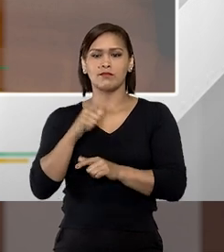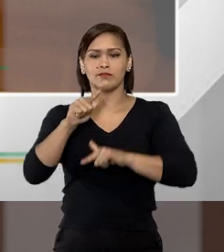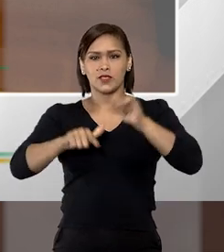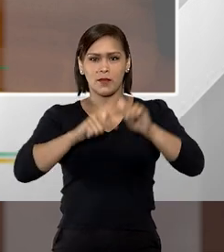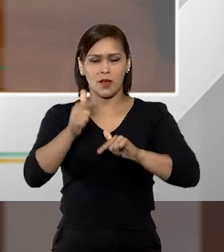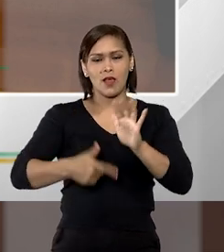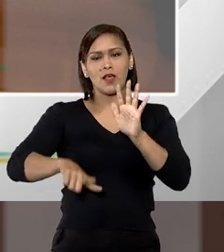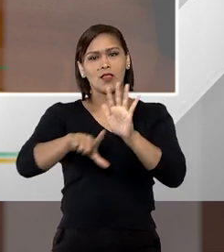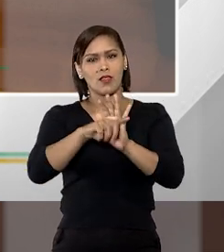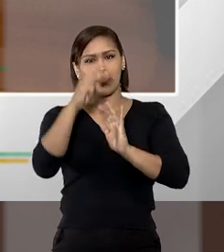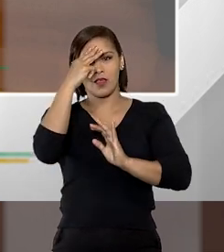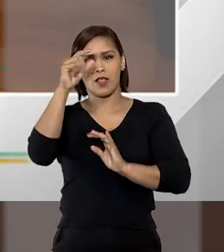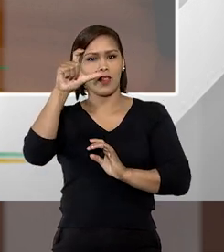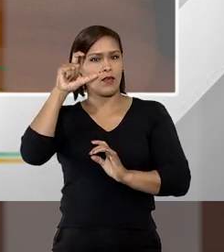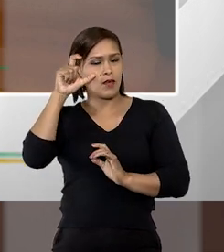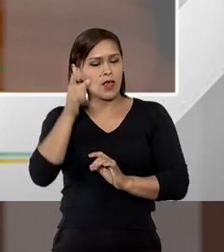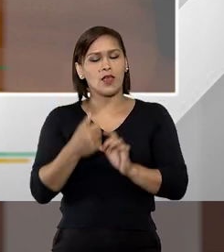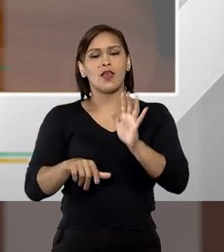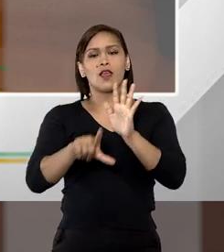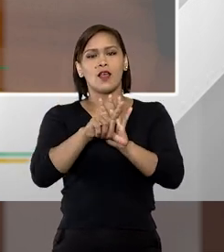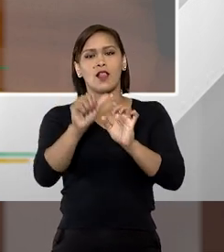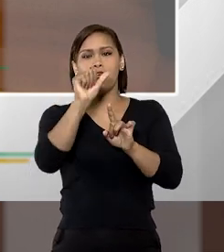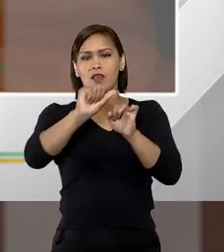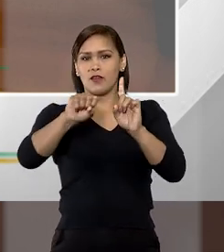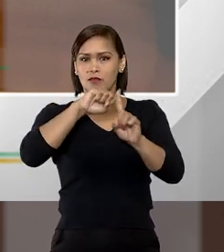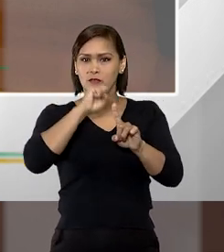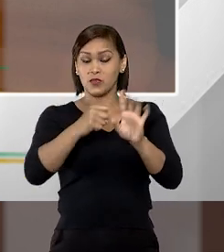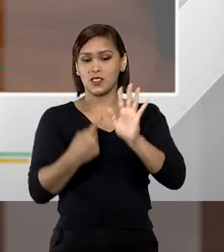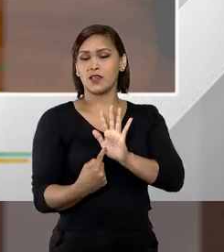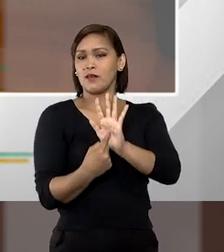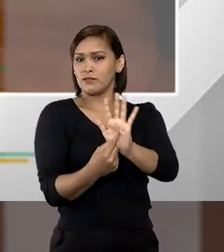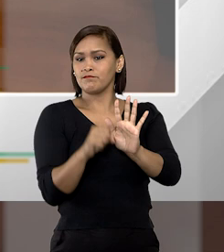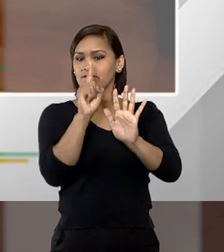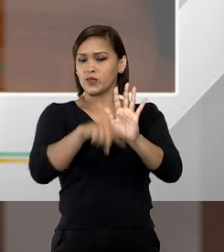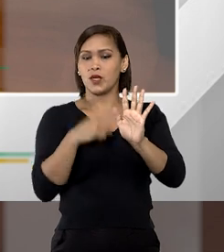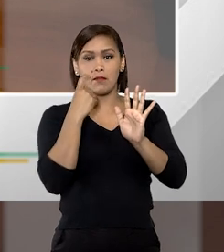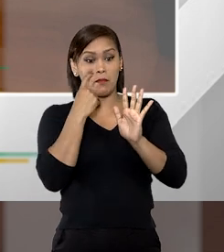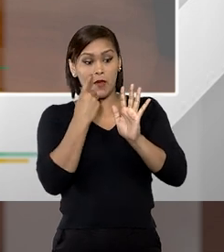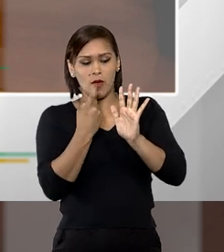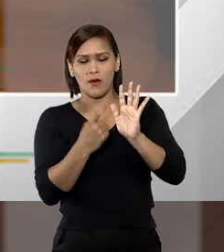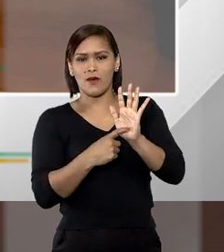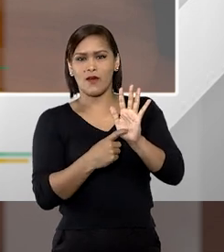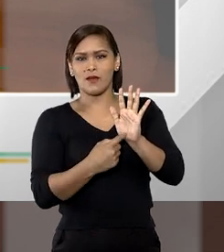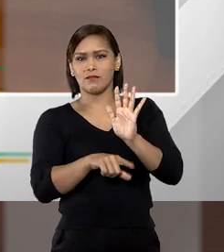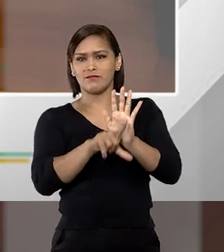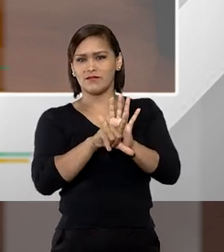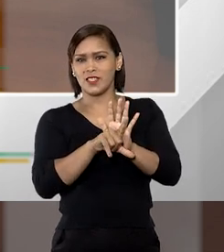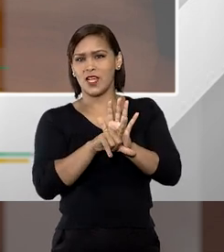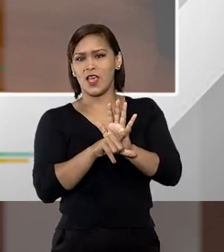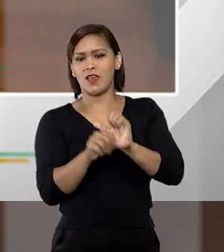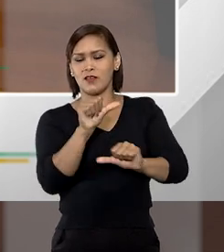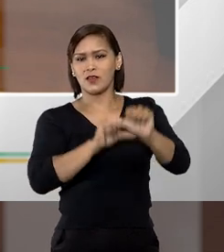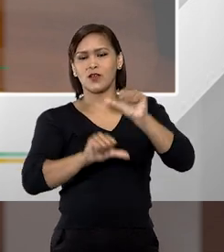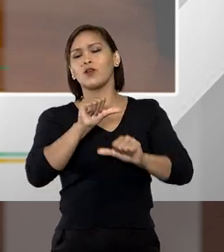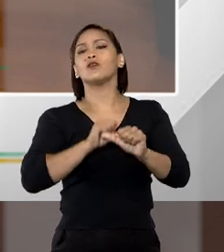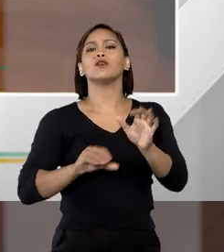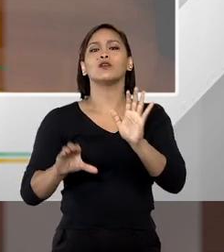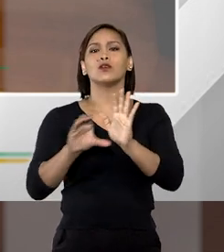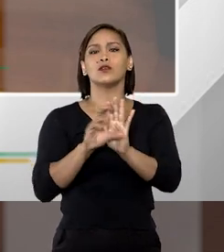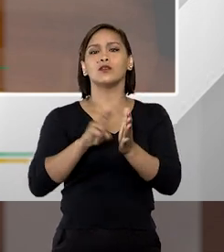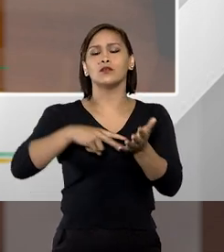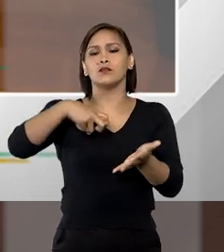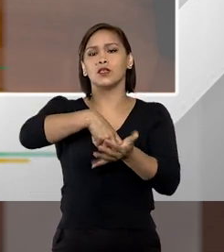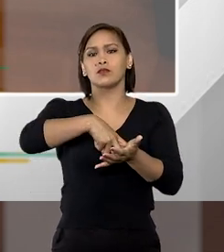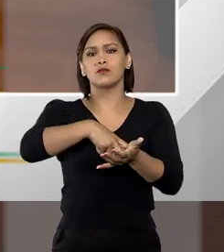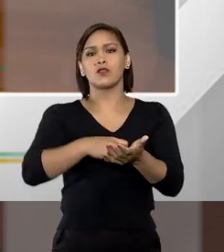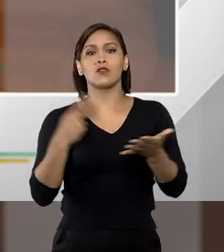nossa lei Maria da Penha, temos a lei do feminicídio e a lei do feminicídio traz uma questão interessante, porque houve uma alteração lá no Código Penal e